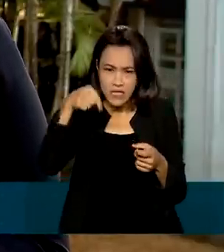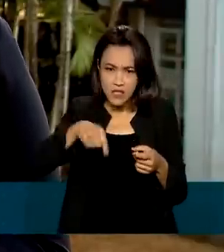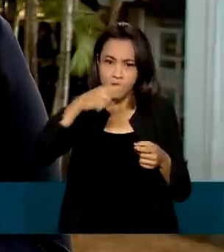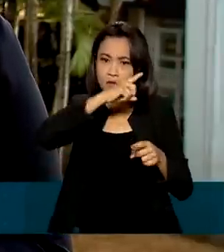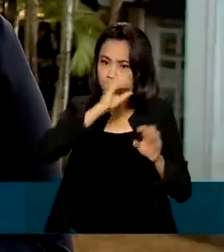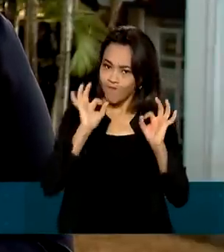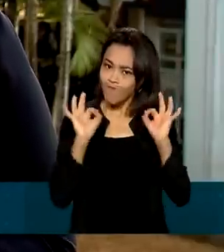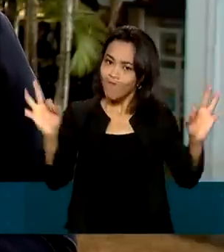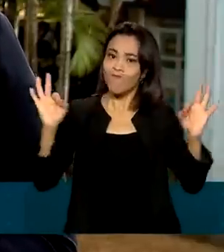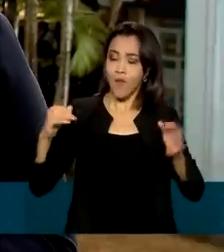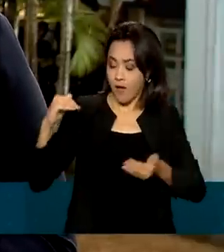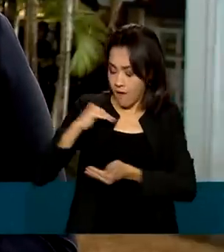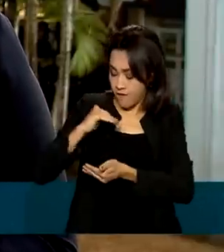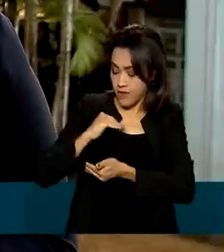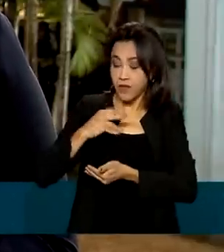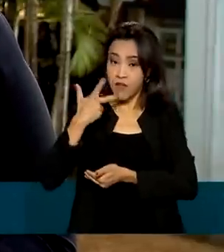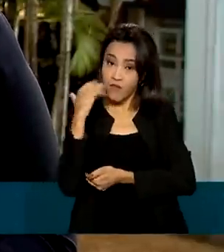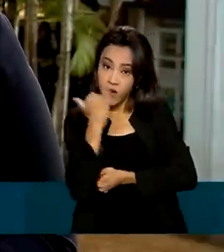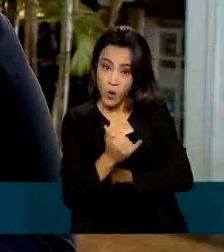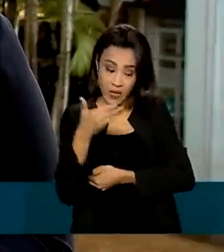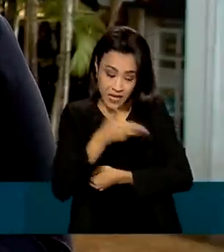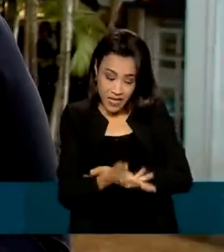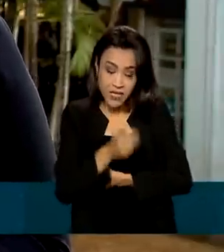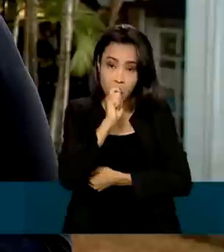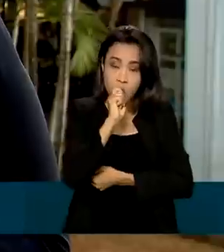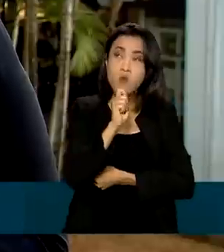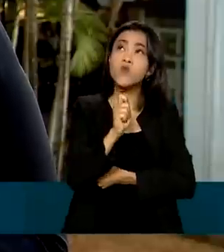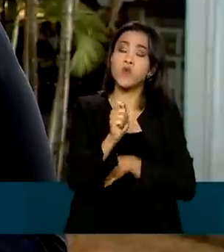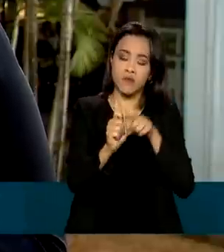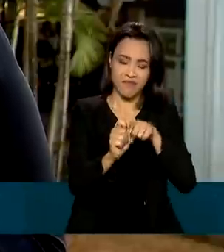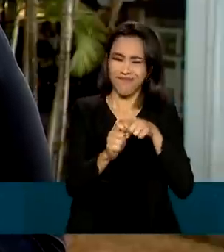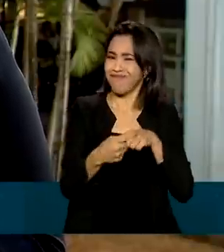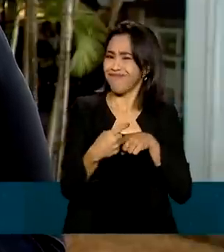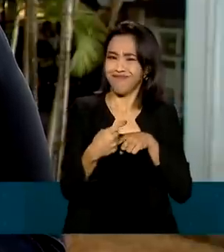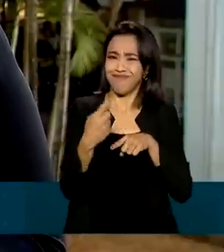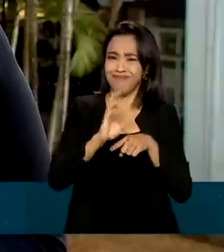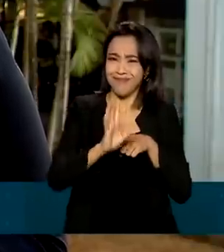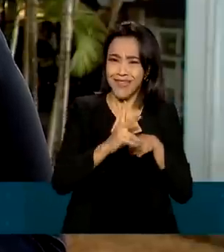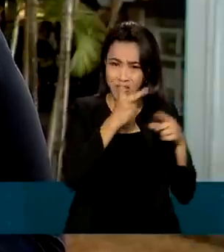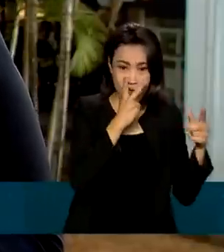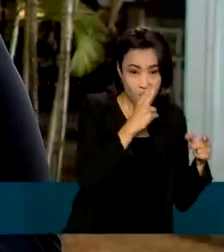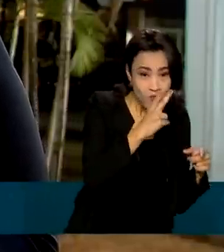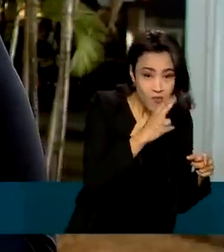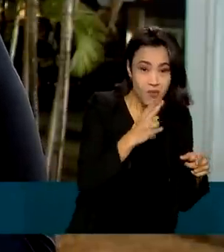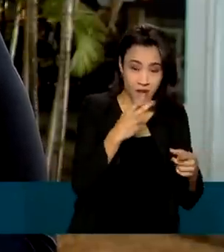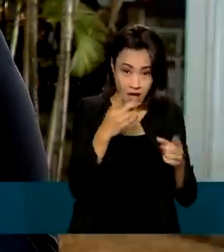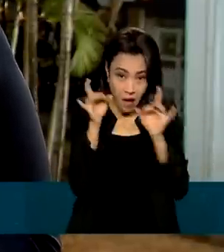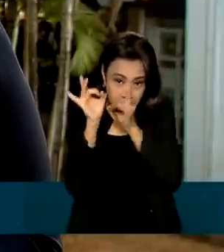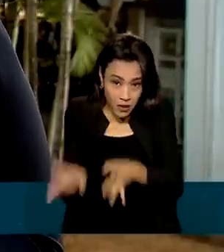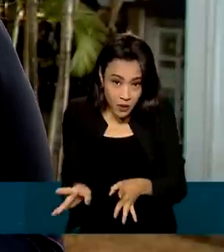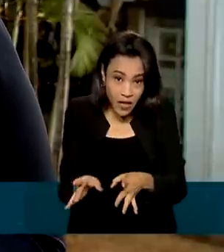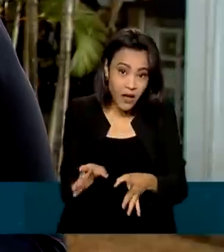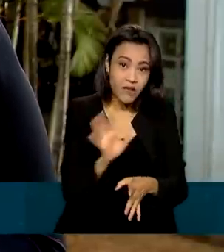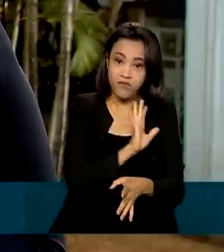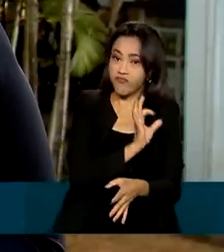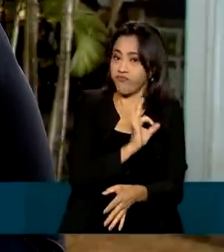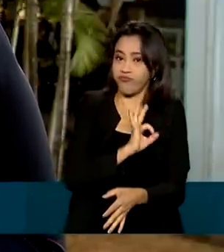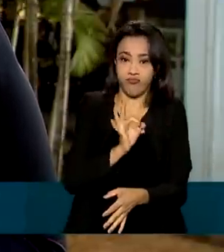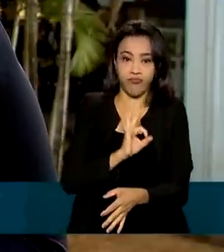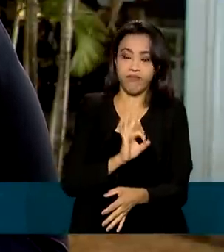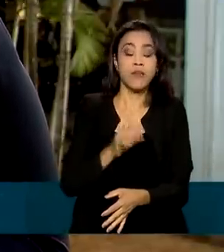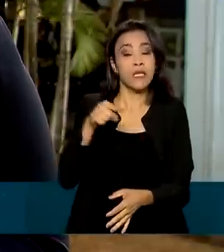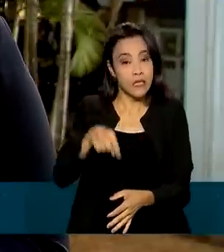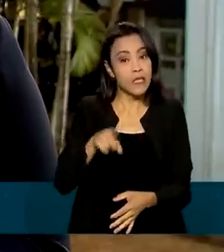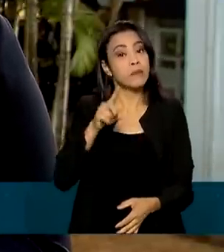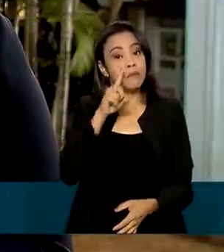A agência concluiu que o cigarro eletrônico não ajuda quem fuma o cigarro comum a deixar o hábito e ainda oferece